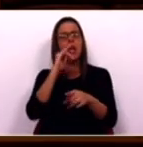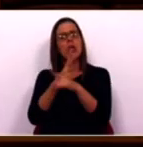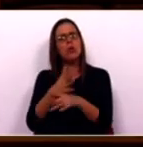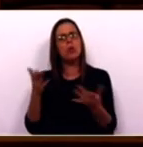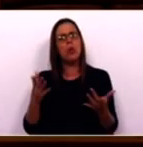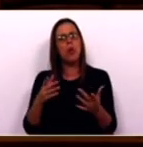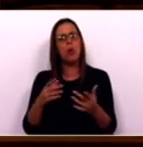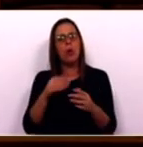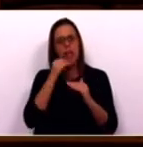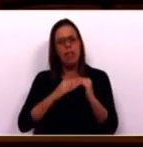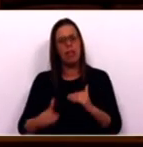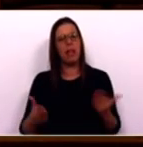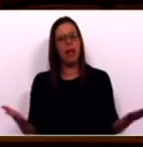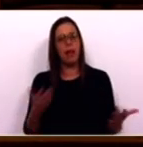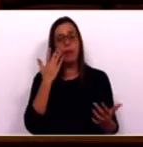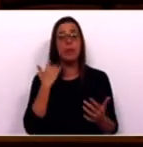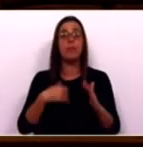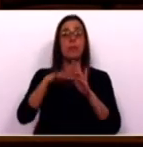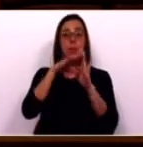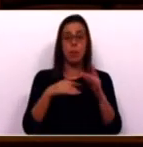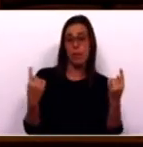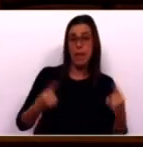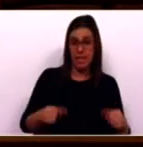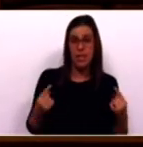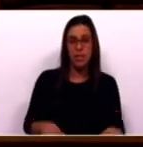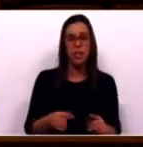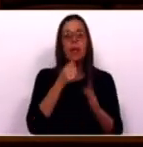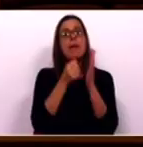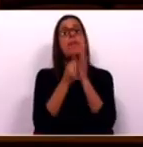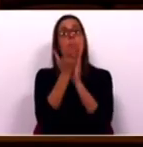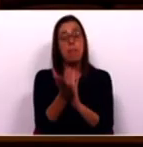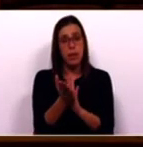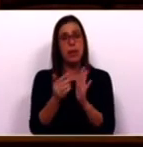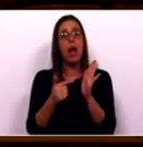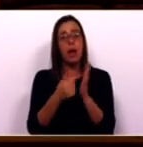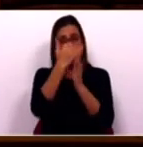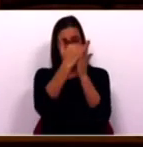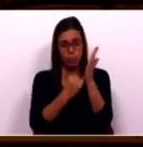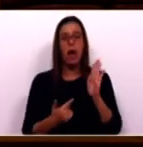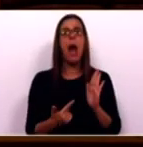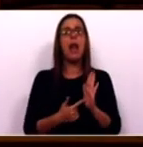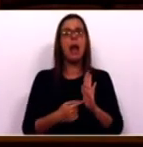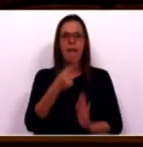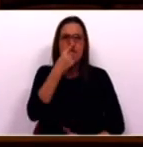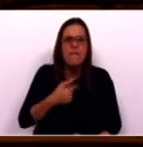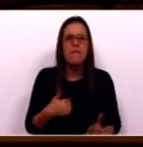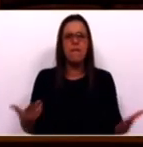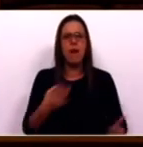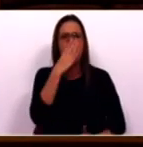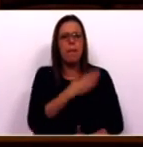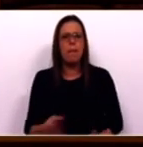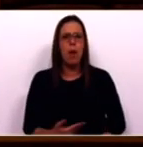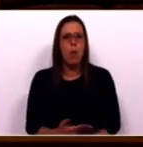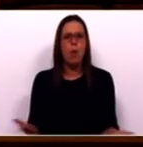superfícies e solos. O Programa existe. As medidas necessárias estão elencadas, mas falha a sua